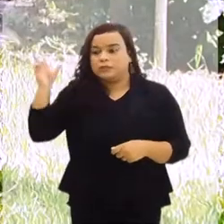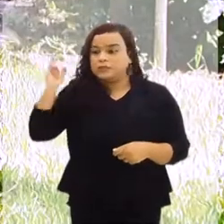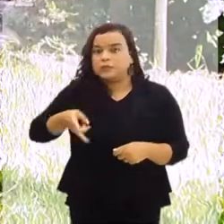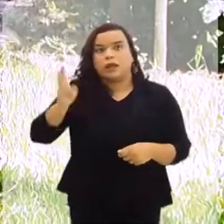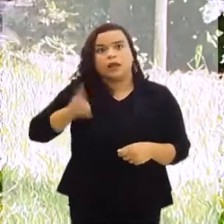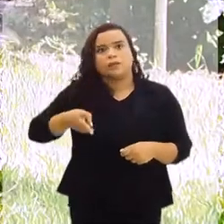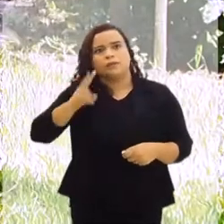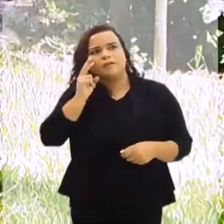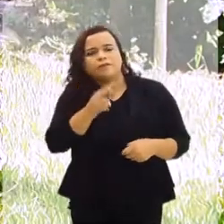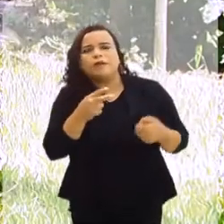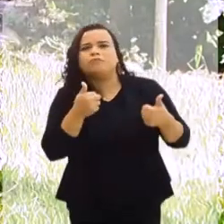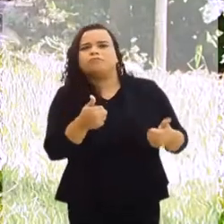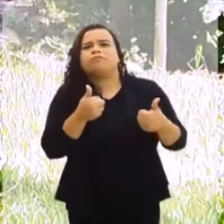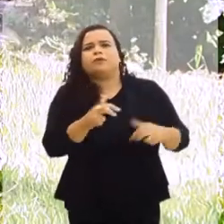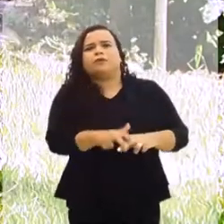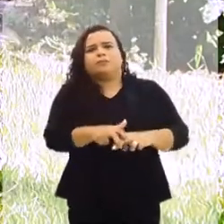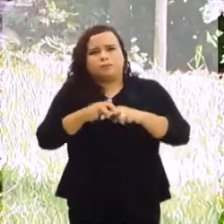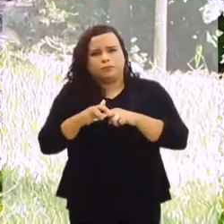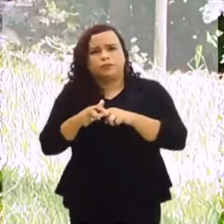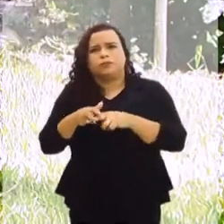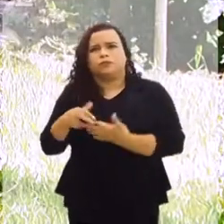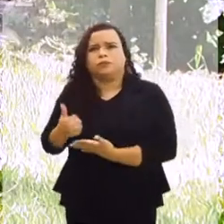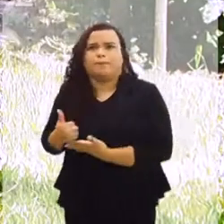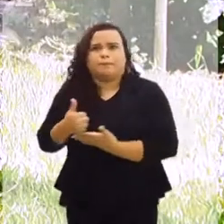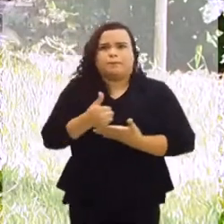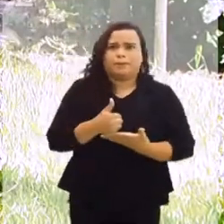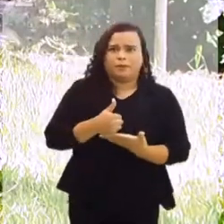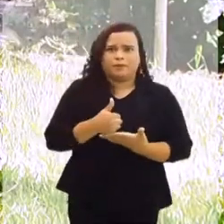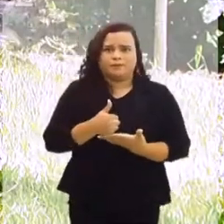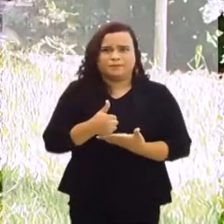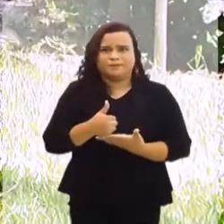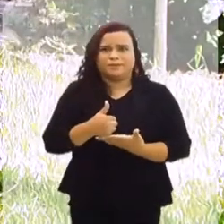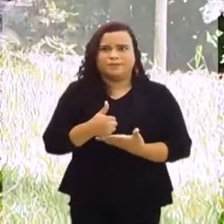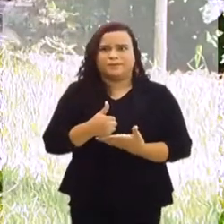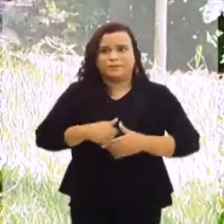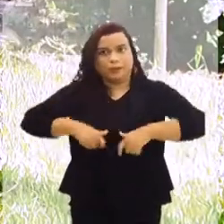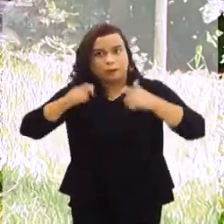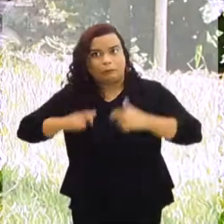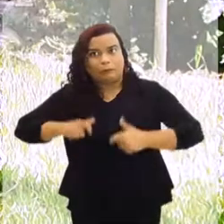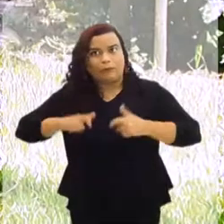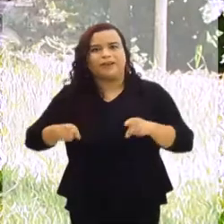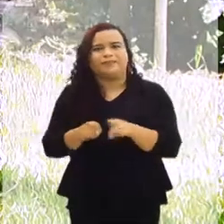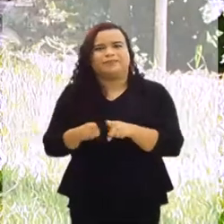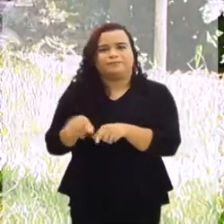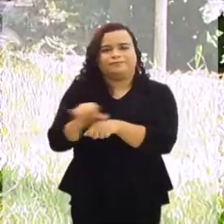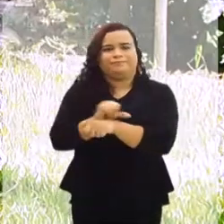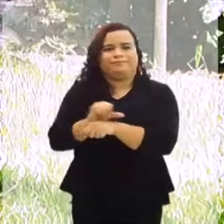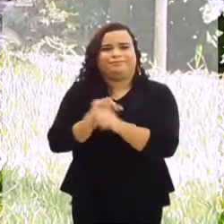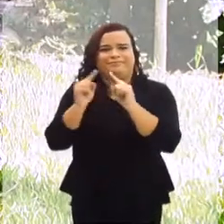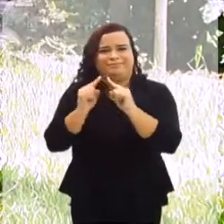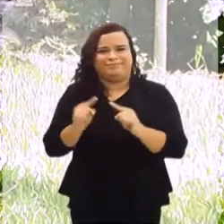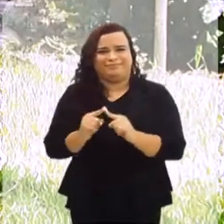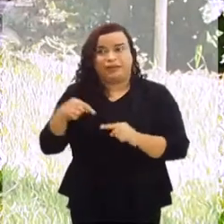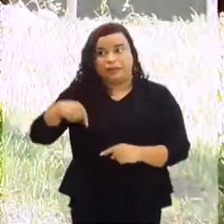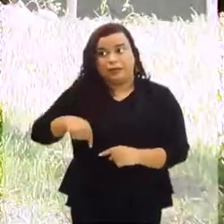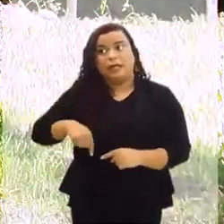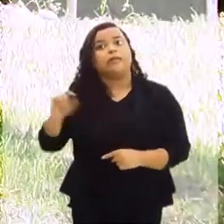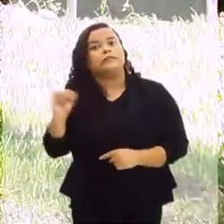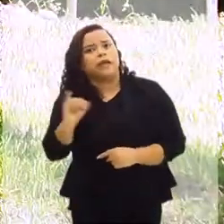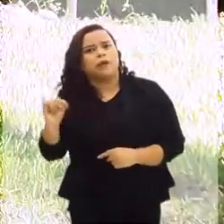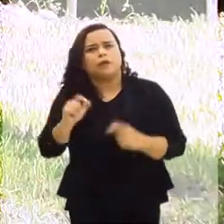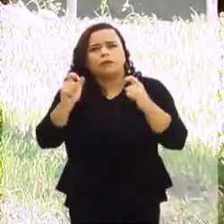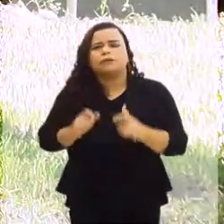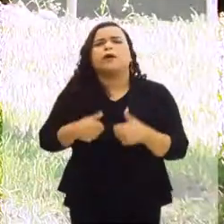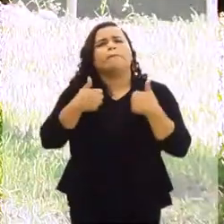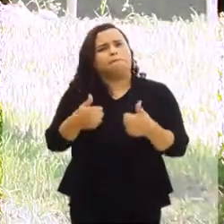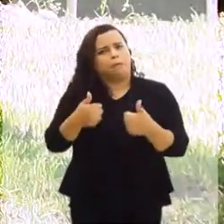muito bem vista, por causa do seu posicionamento, sua localização estratégica. Itaguaí